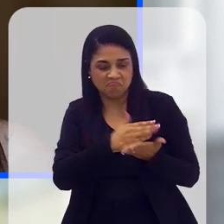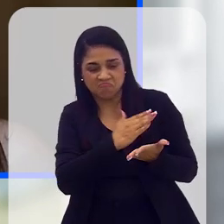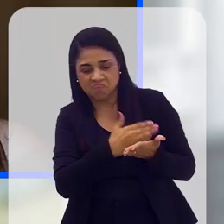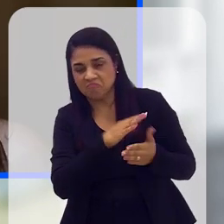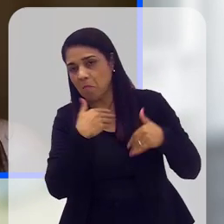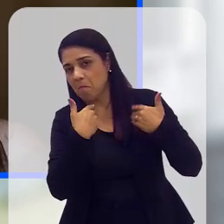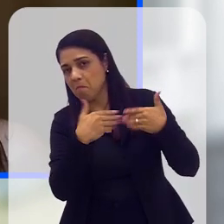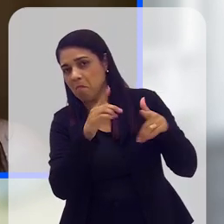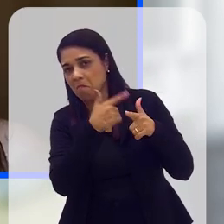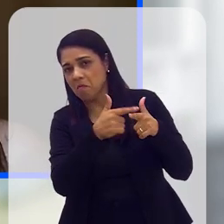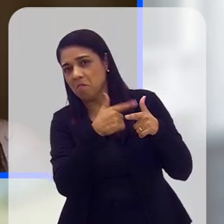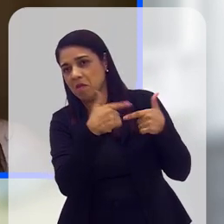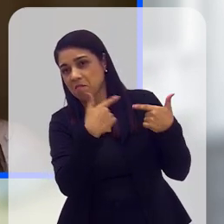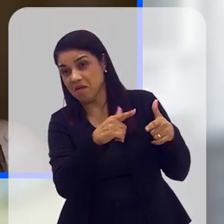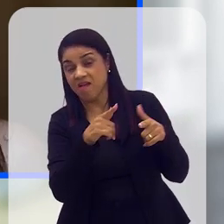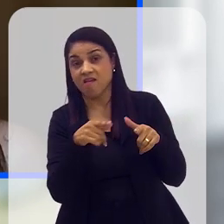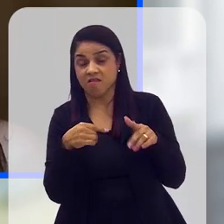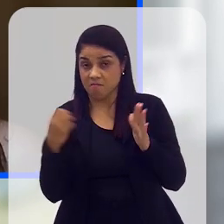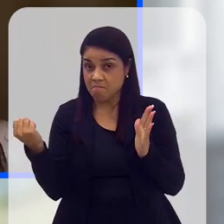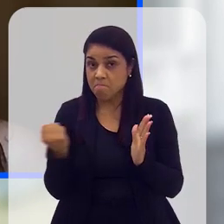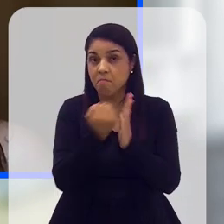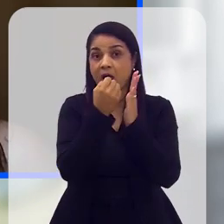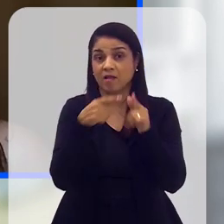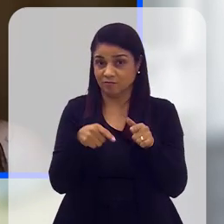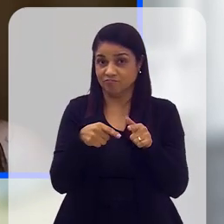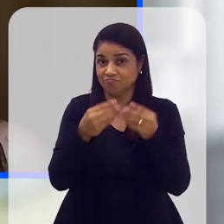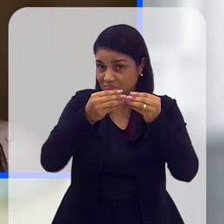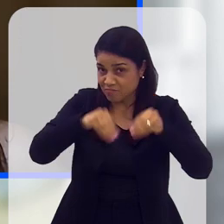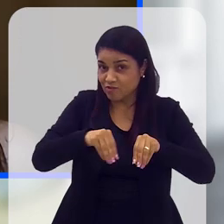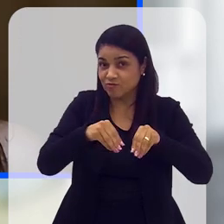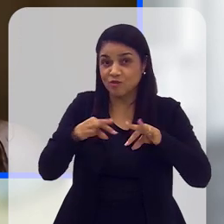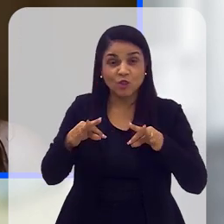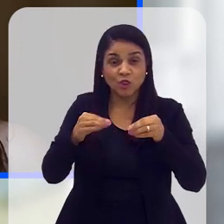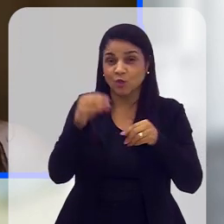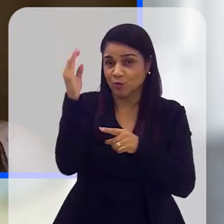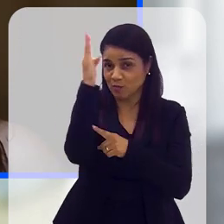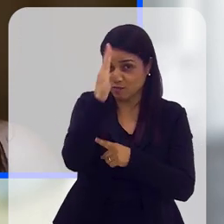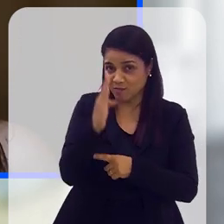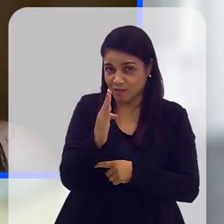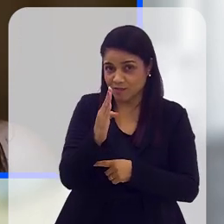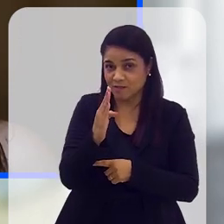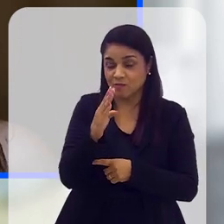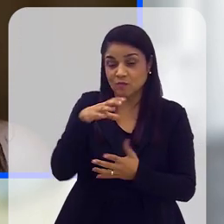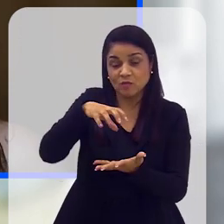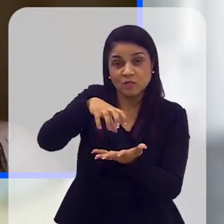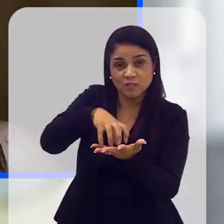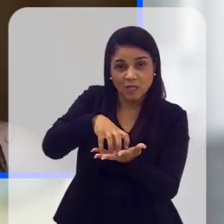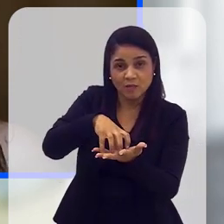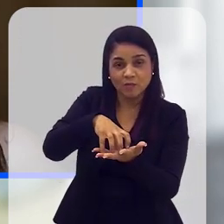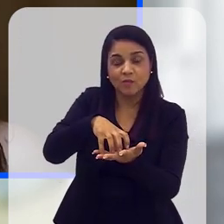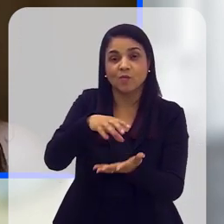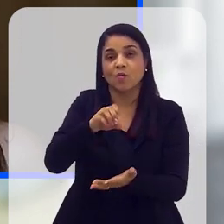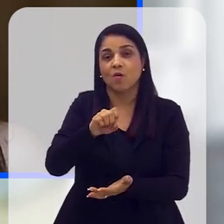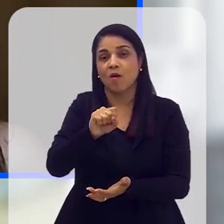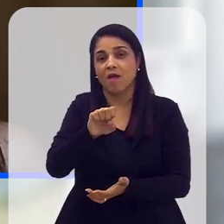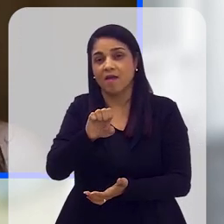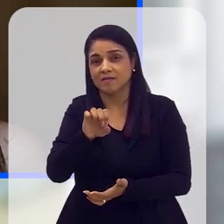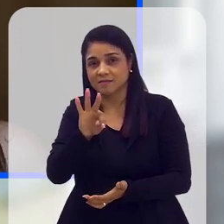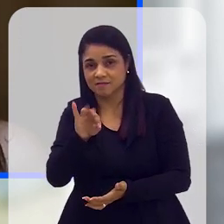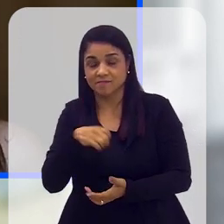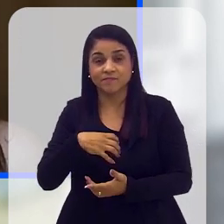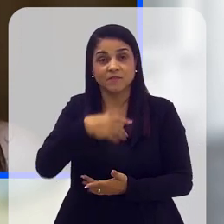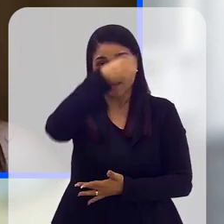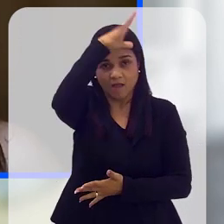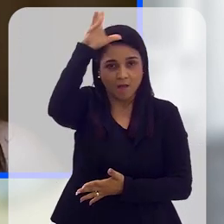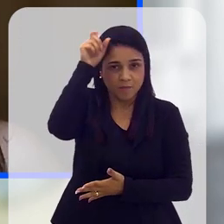resto que se dane. E agora não. Eles estão percebendo que isso afeta e vai afetar cada vez mais, tanto no sul do Brasil quanto no centro-oeste quanto na Amazônia.